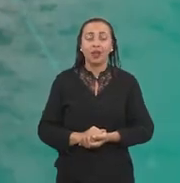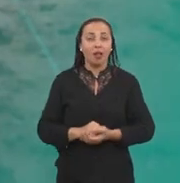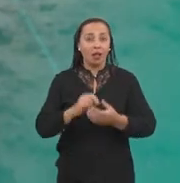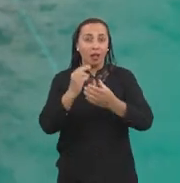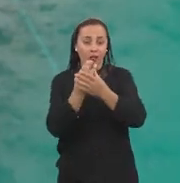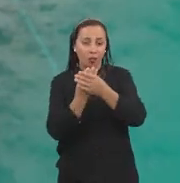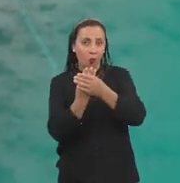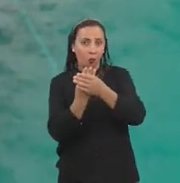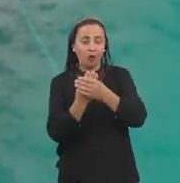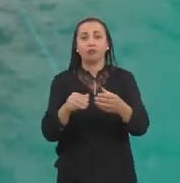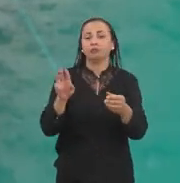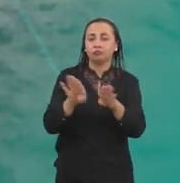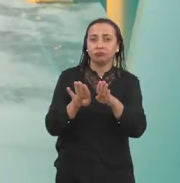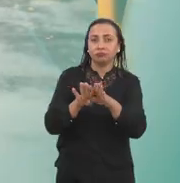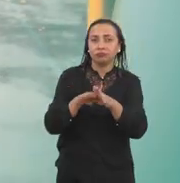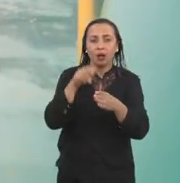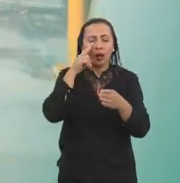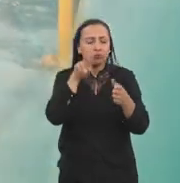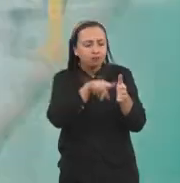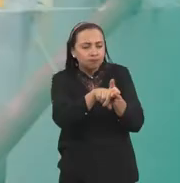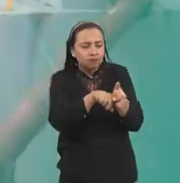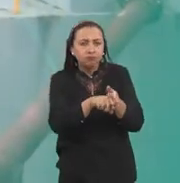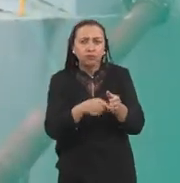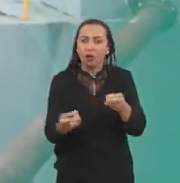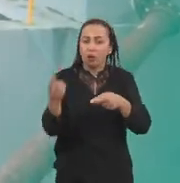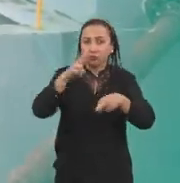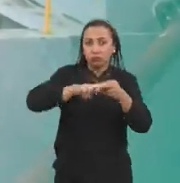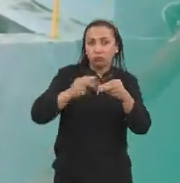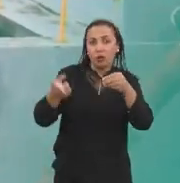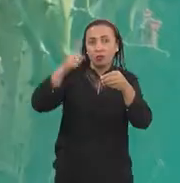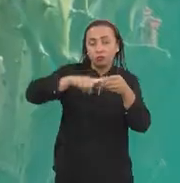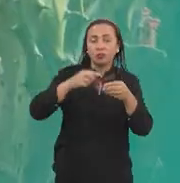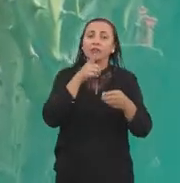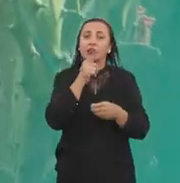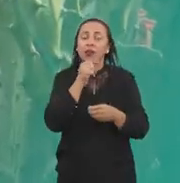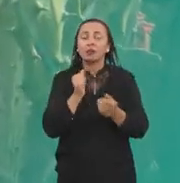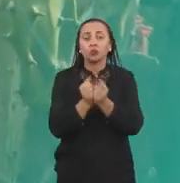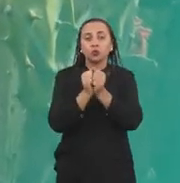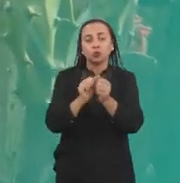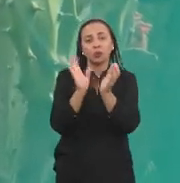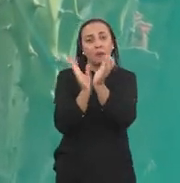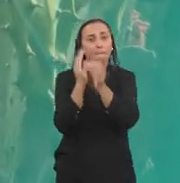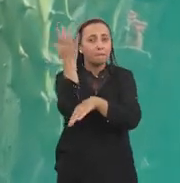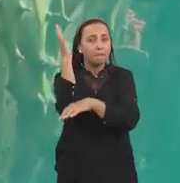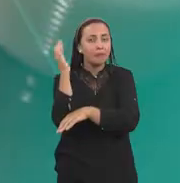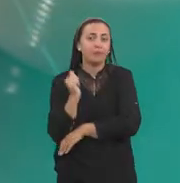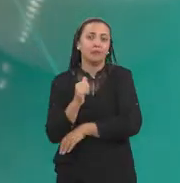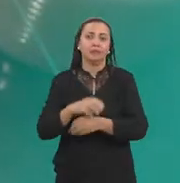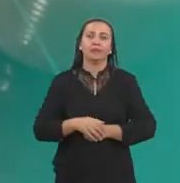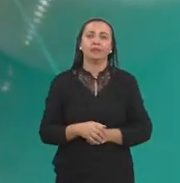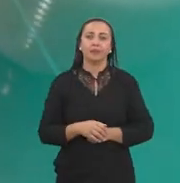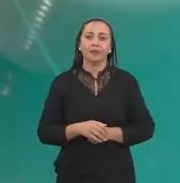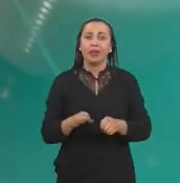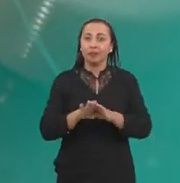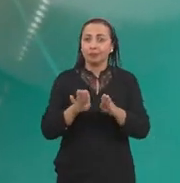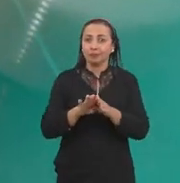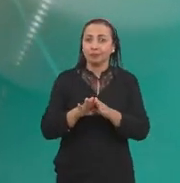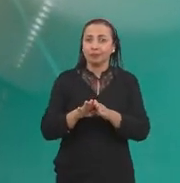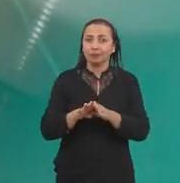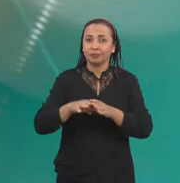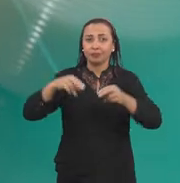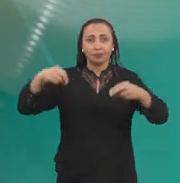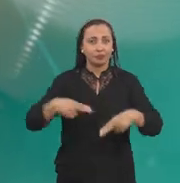Universidade Federal de Sergipe, os cientistas analisam a reutilização da água no cultivo da palma forrageira. E ainda, na